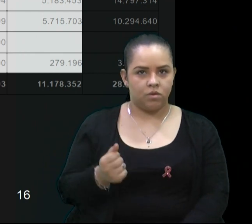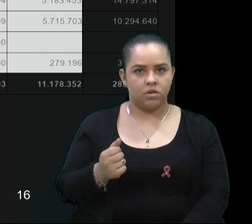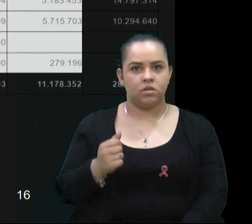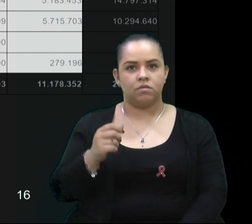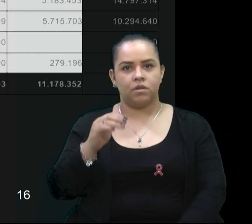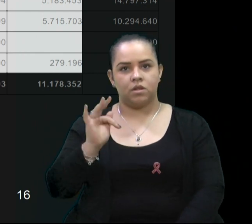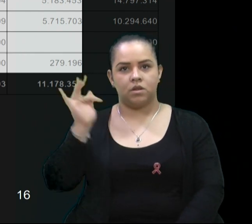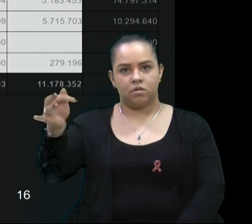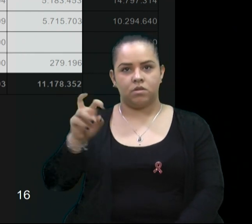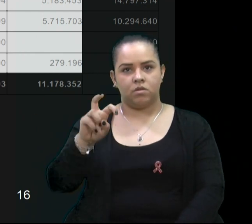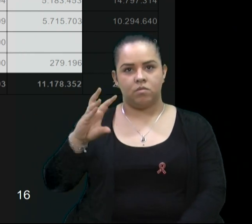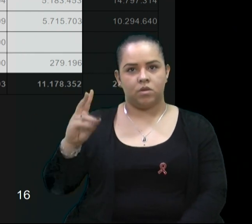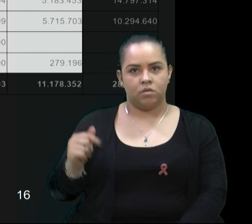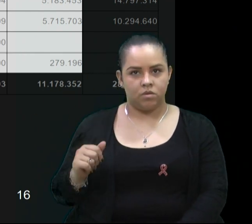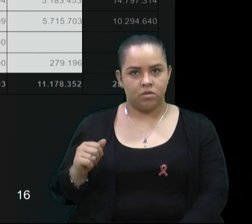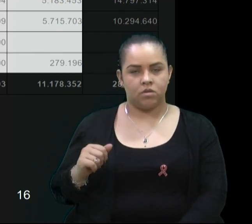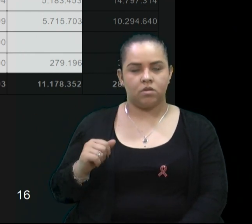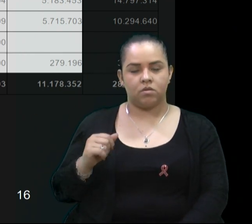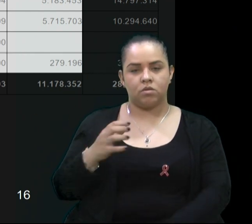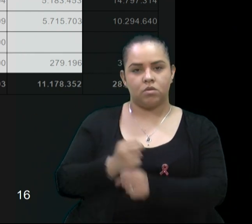.797.000,00.